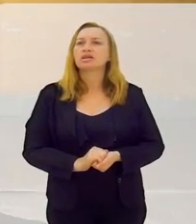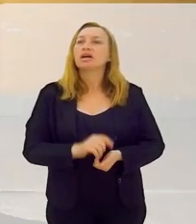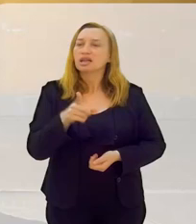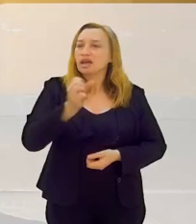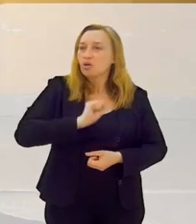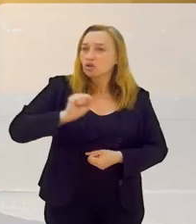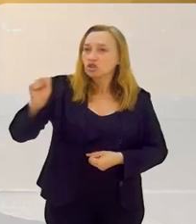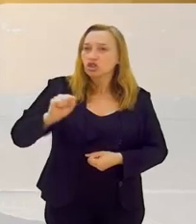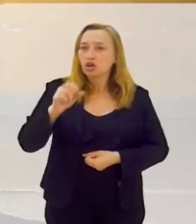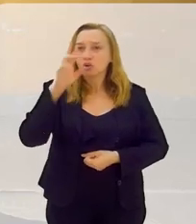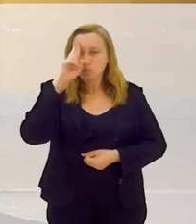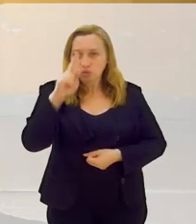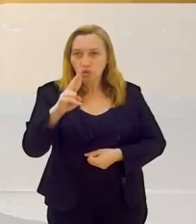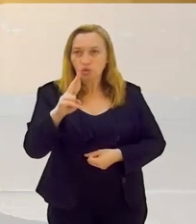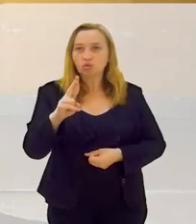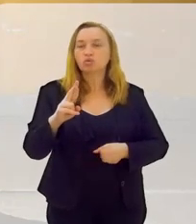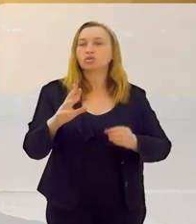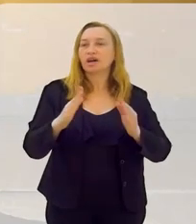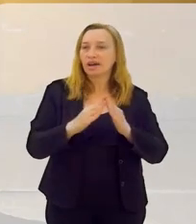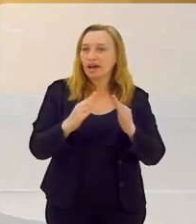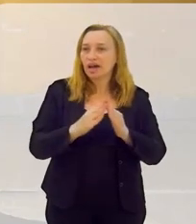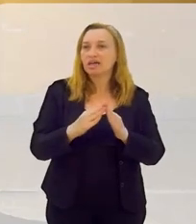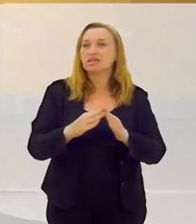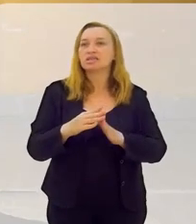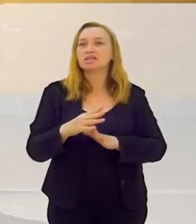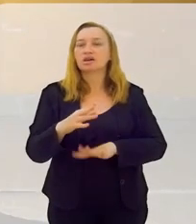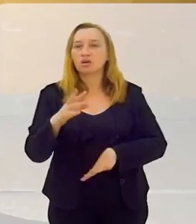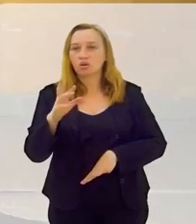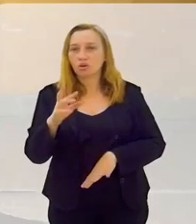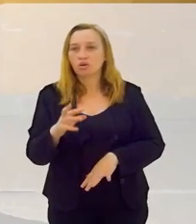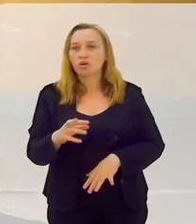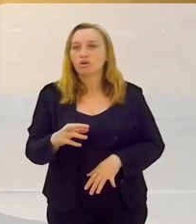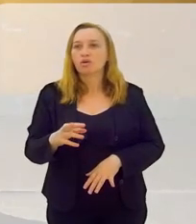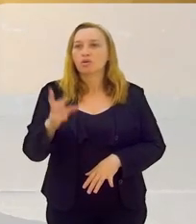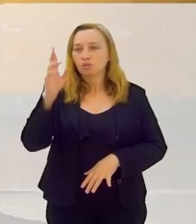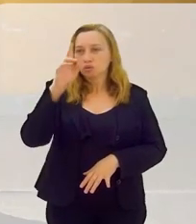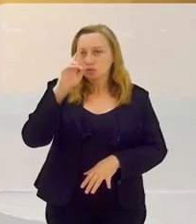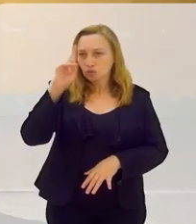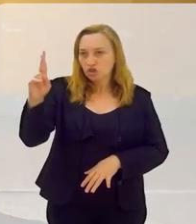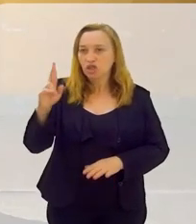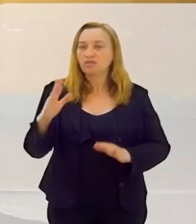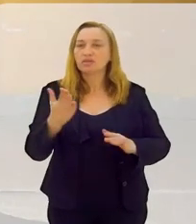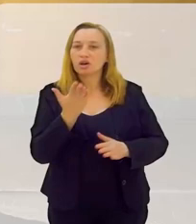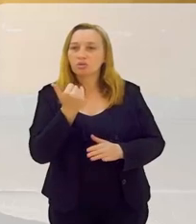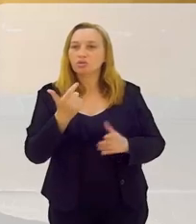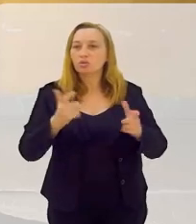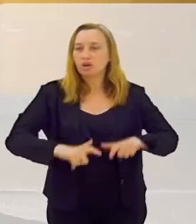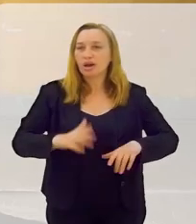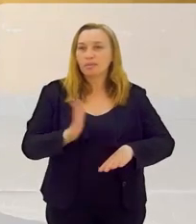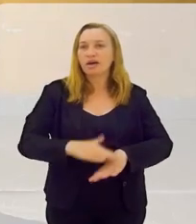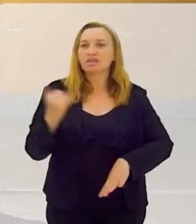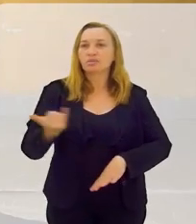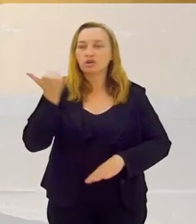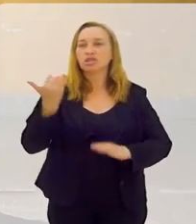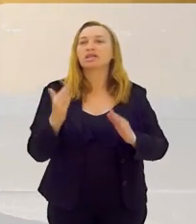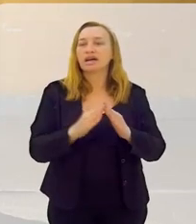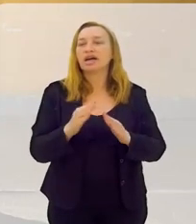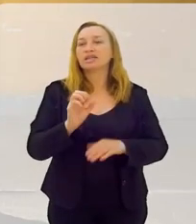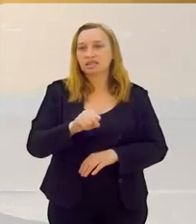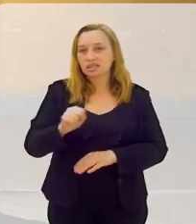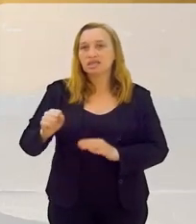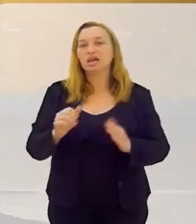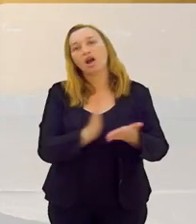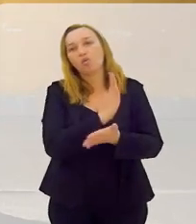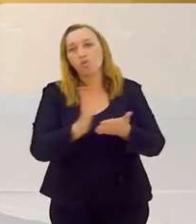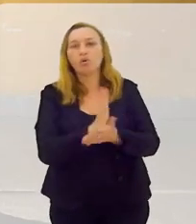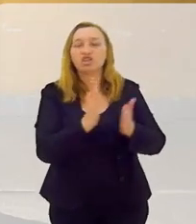Ali é o axé, o dono do seu axé, o dono da comieira. lugar mais importante da casa. Isso, sim. Em algumas